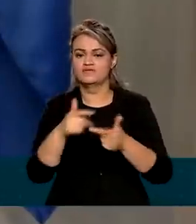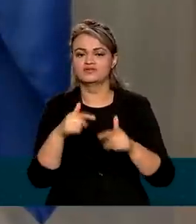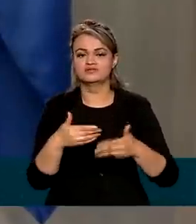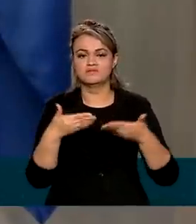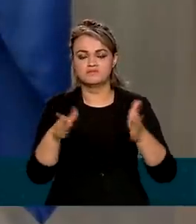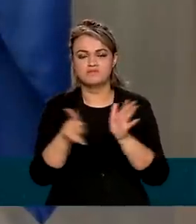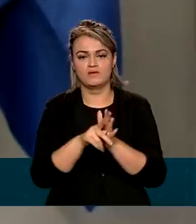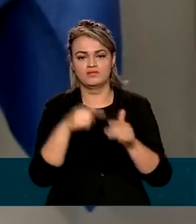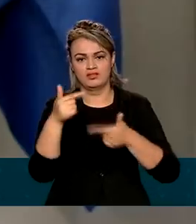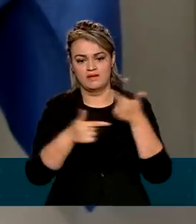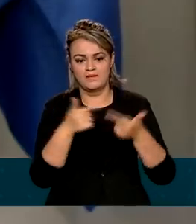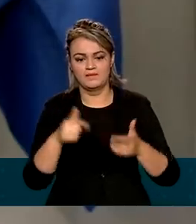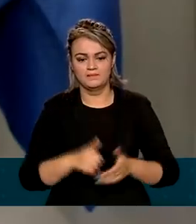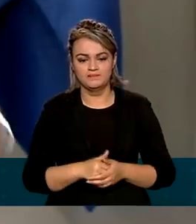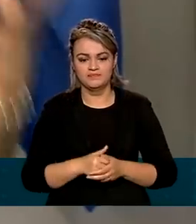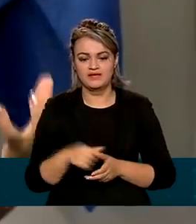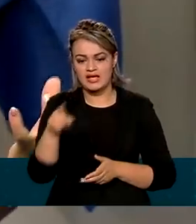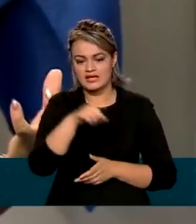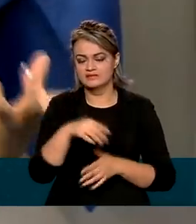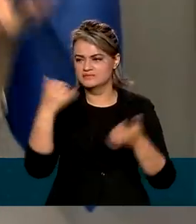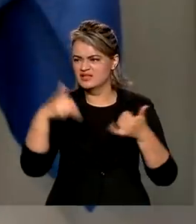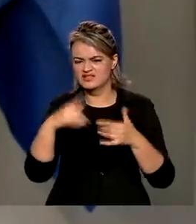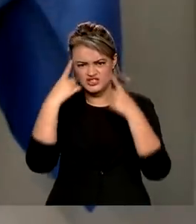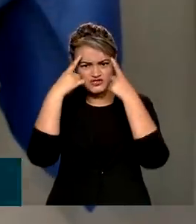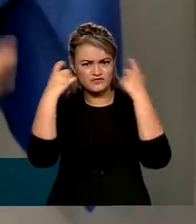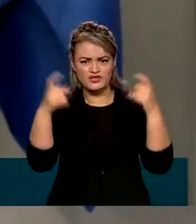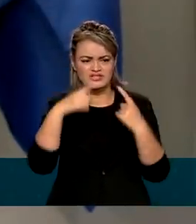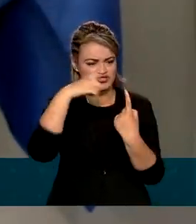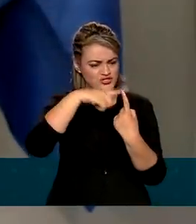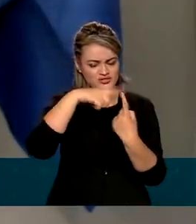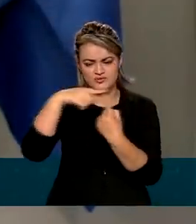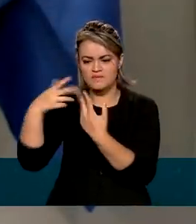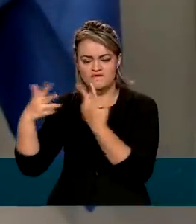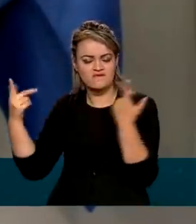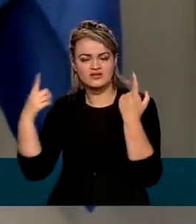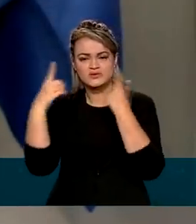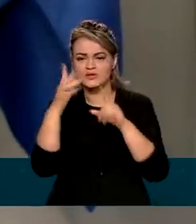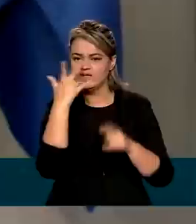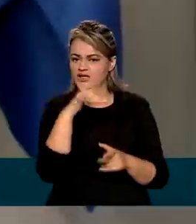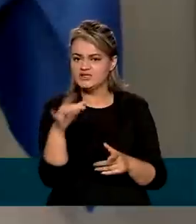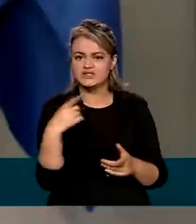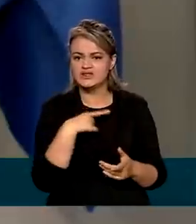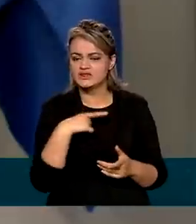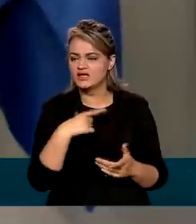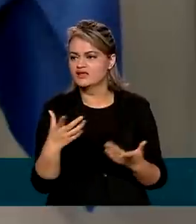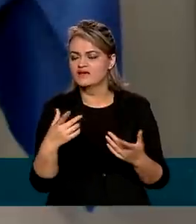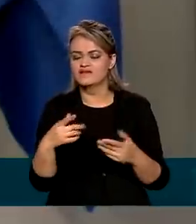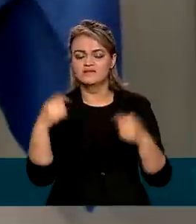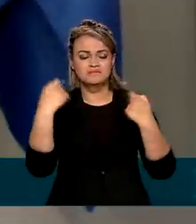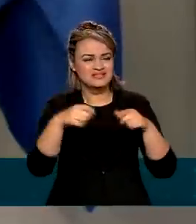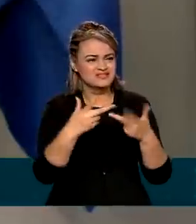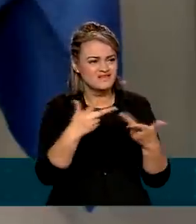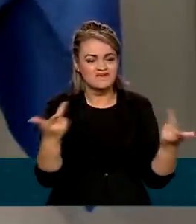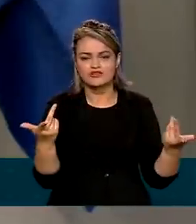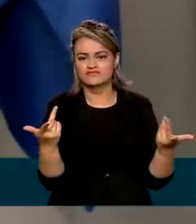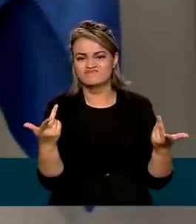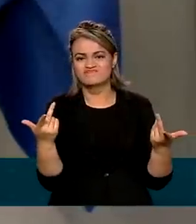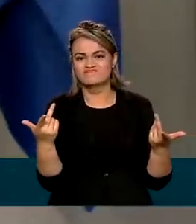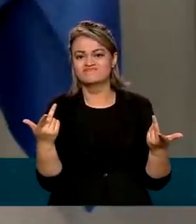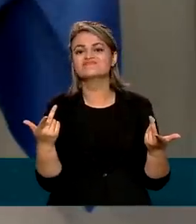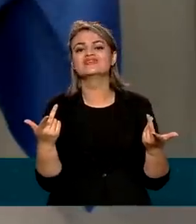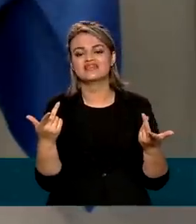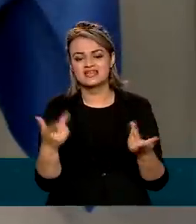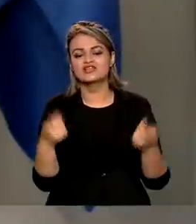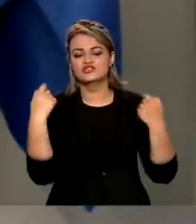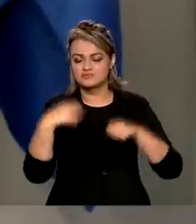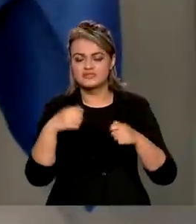o mercado de trabalho. Nós temos tantas violências diferentes contra a criança hoje, tantas necessidades, que